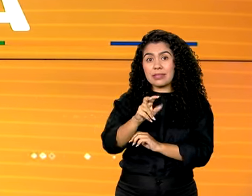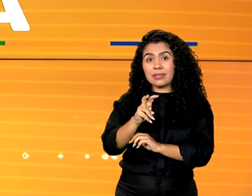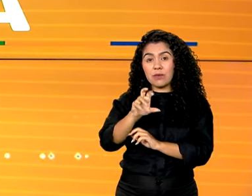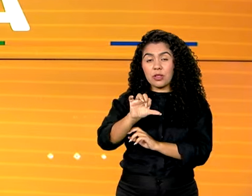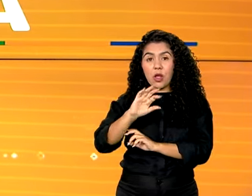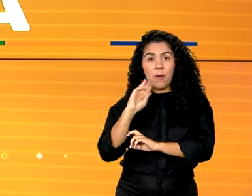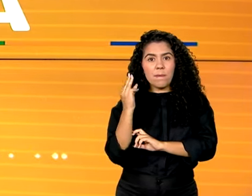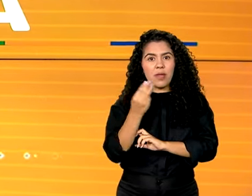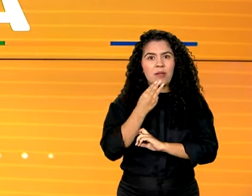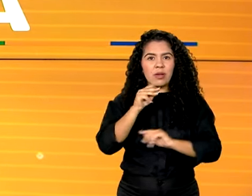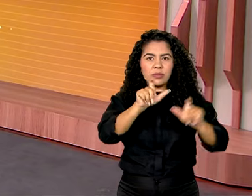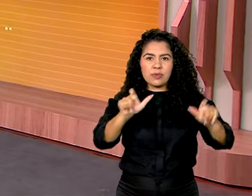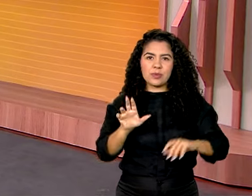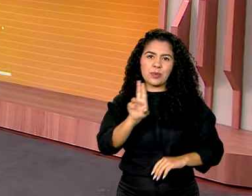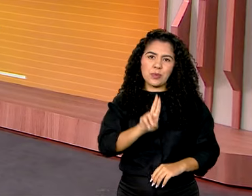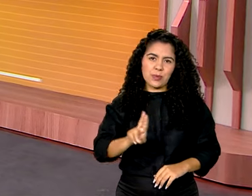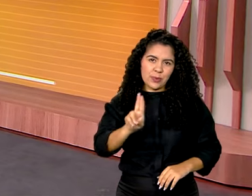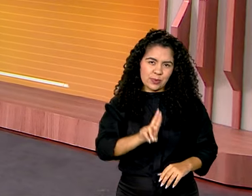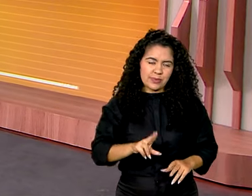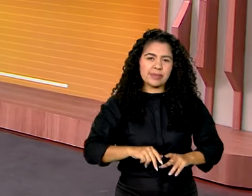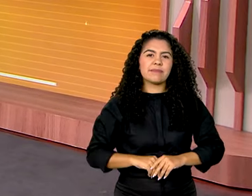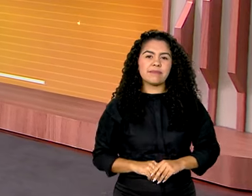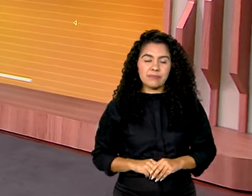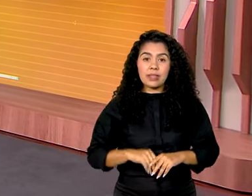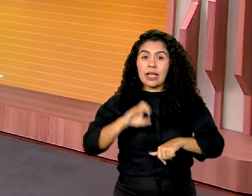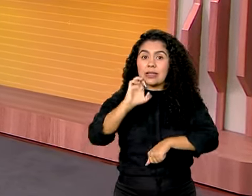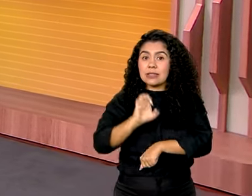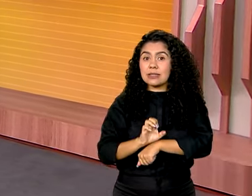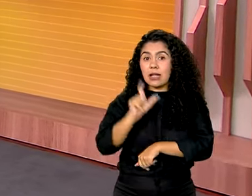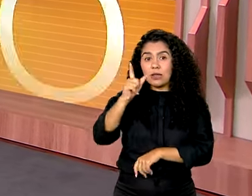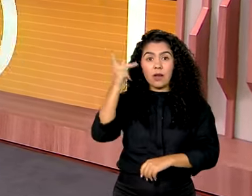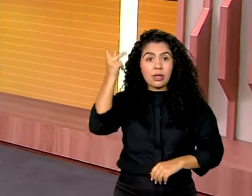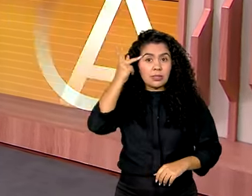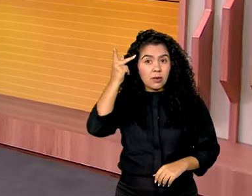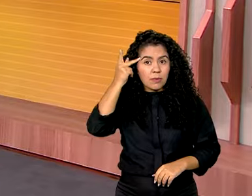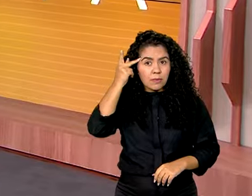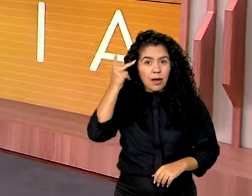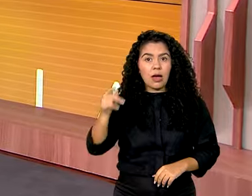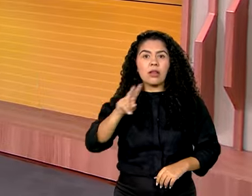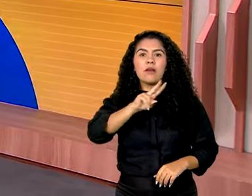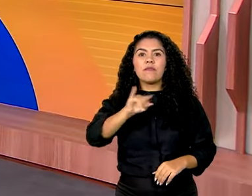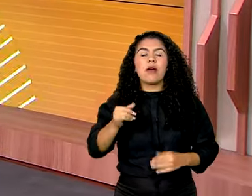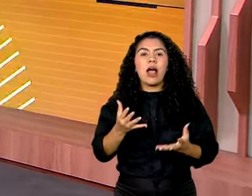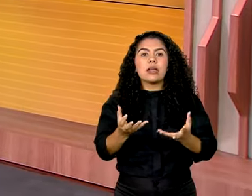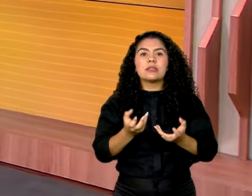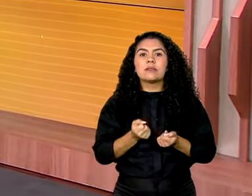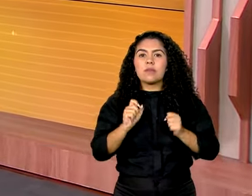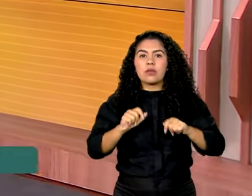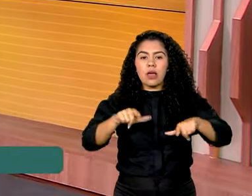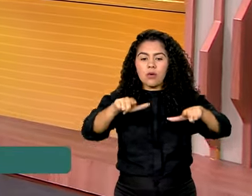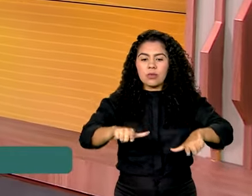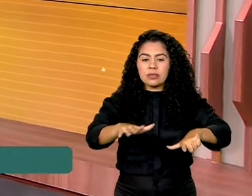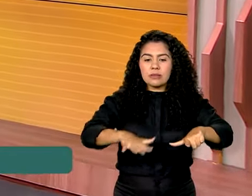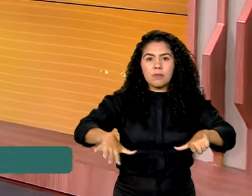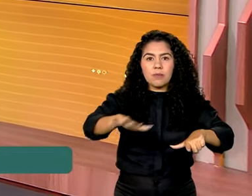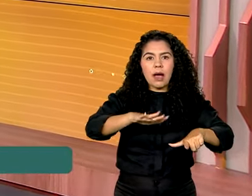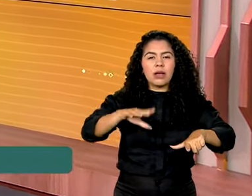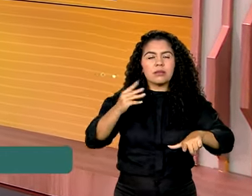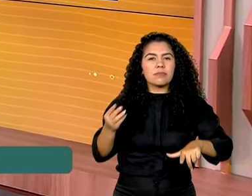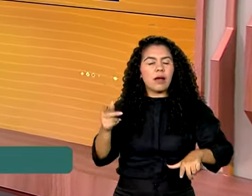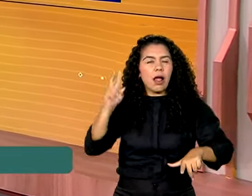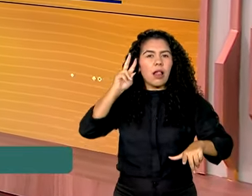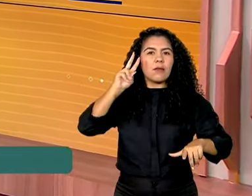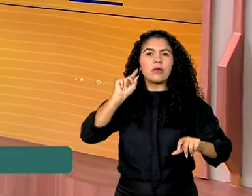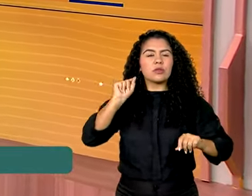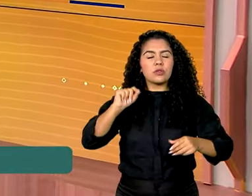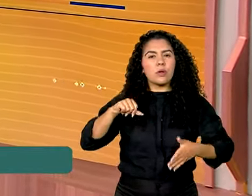milhões de usuários. Em São Paulo, vai receber o Memorial da Justiça, da luta pela justiça no prédio da